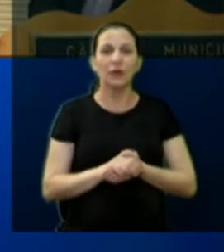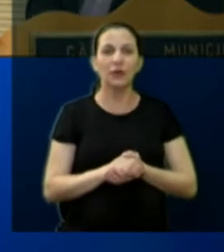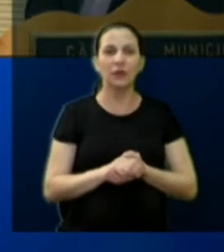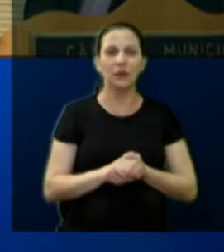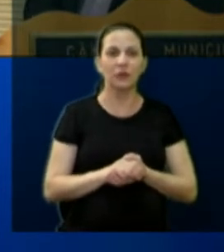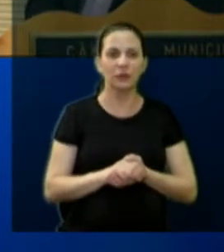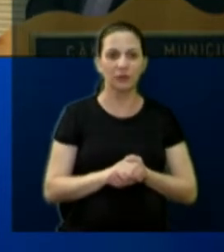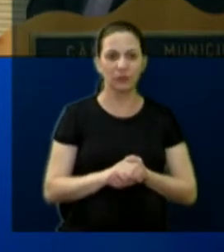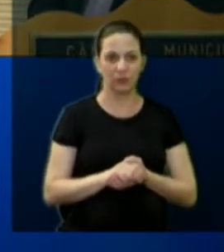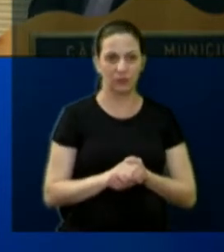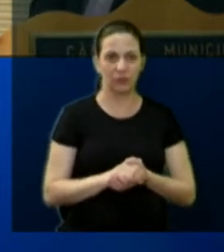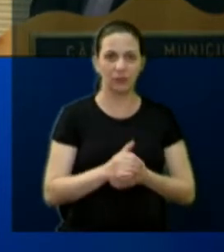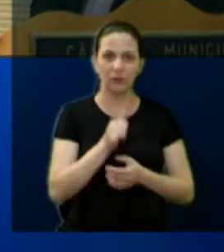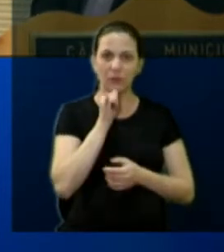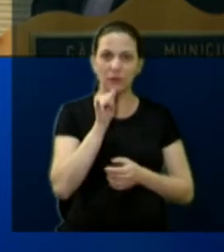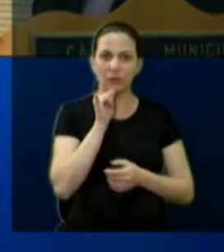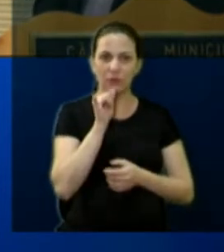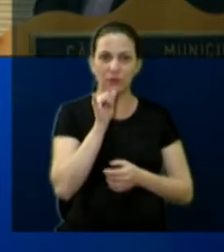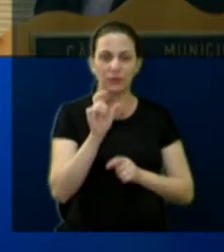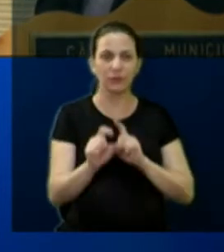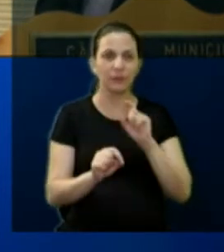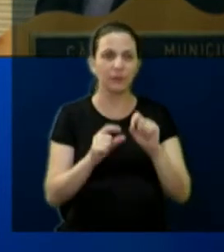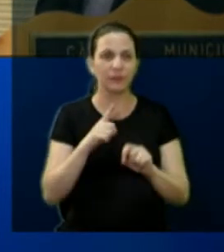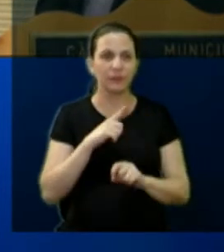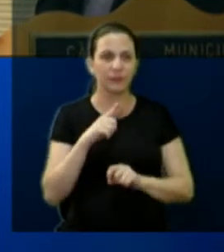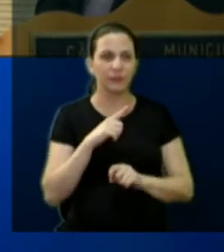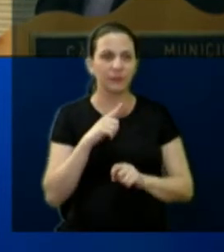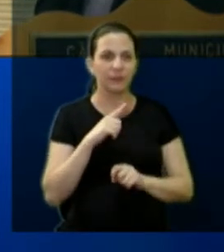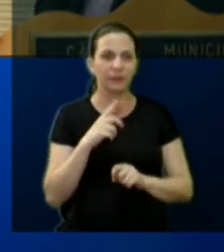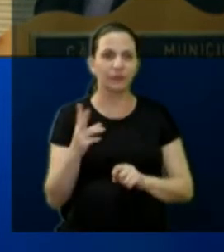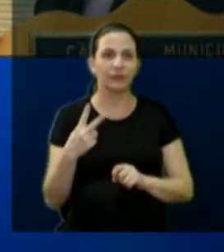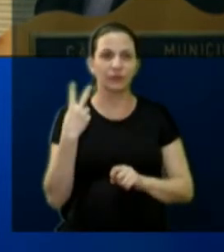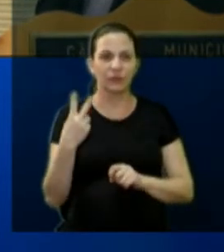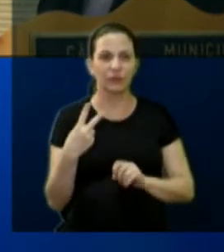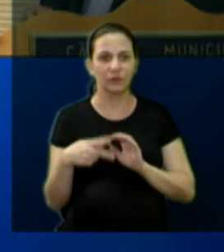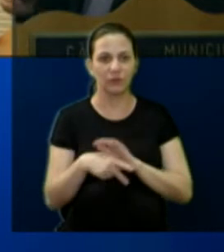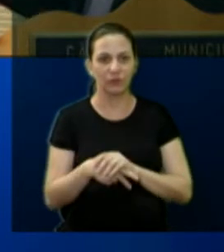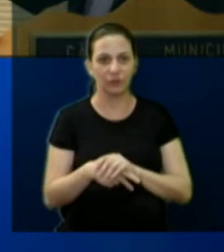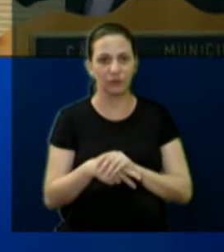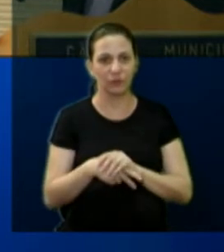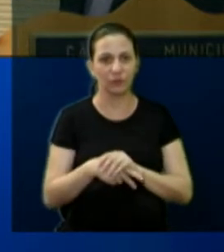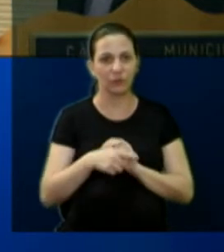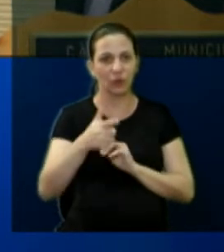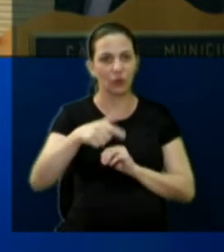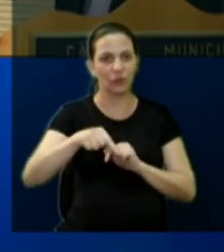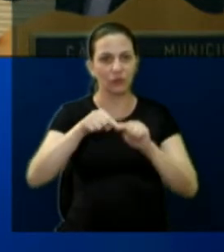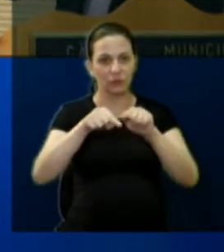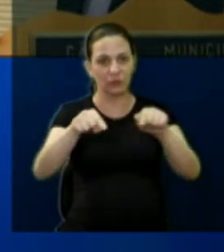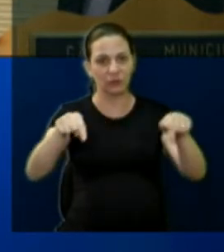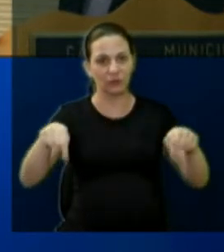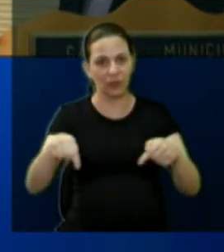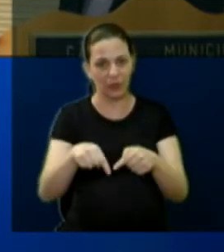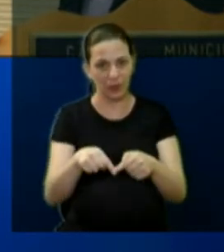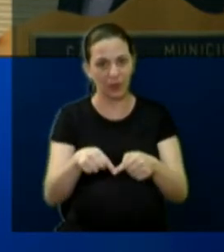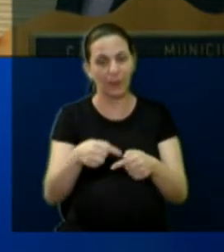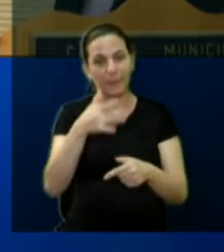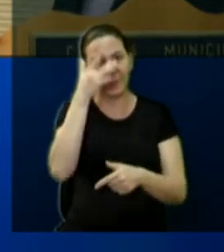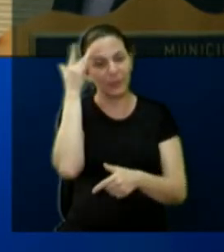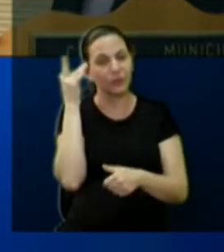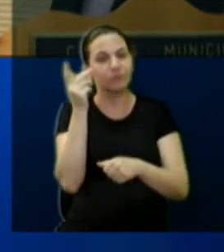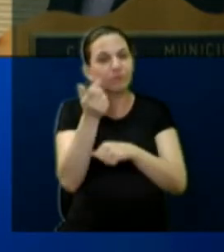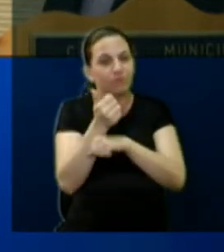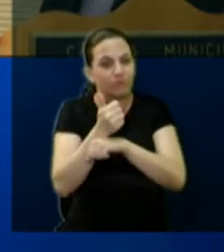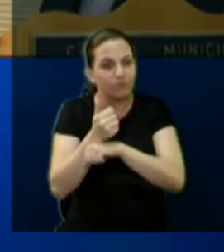Aí, mais um exemplo, aí, no caso do valor venal, de um outro terreno, também com perito, a